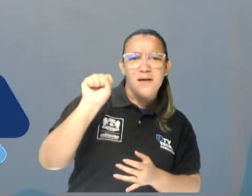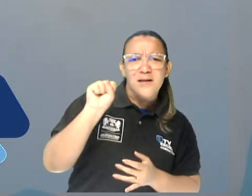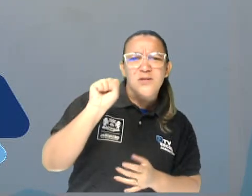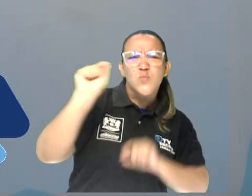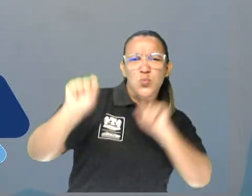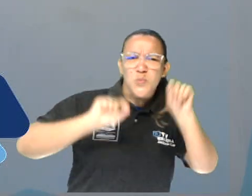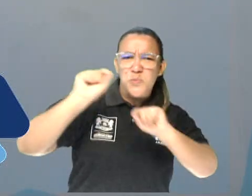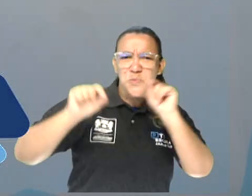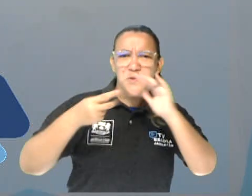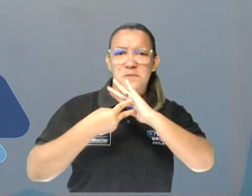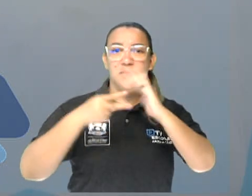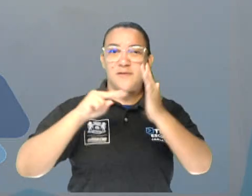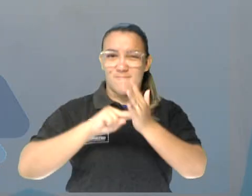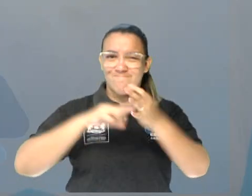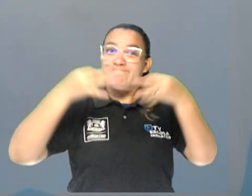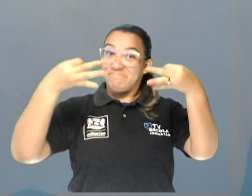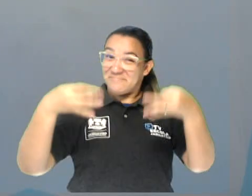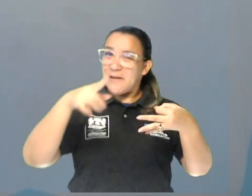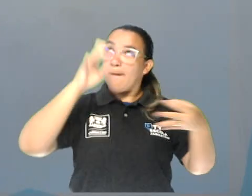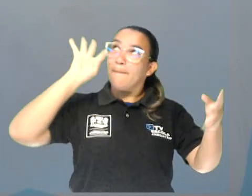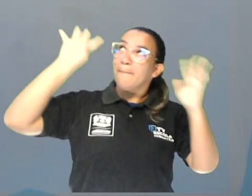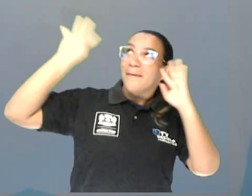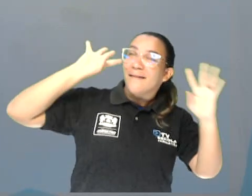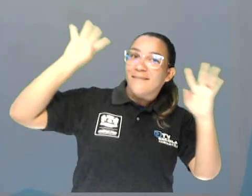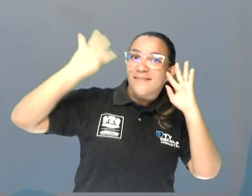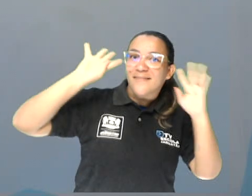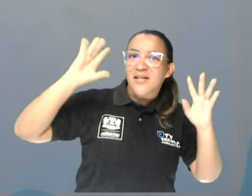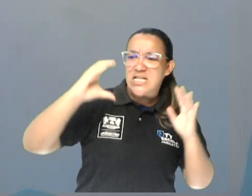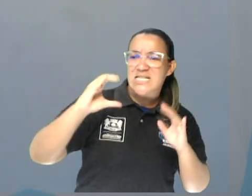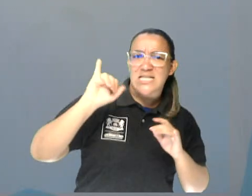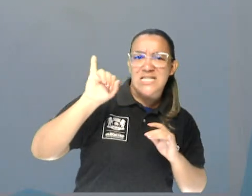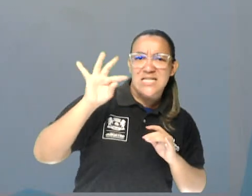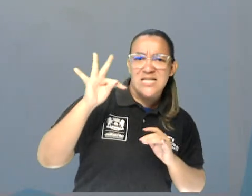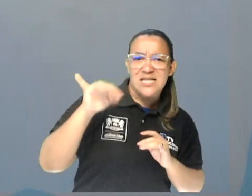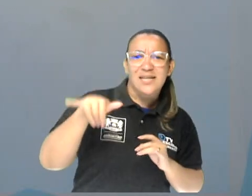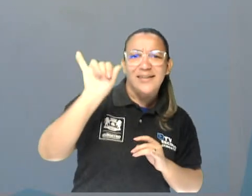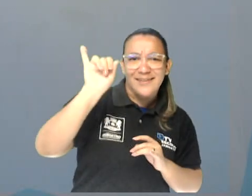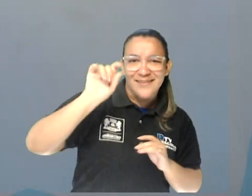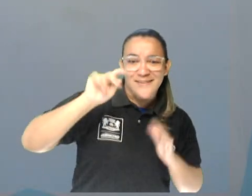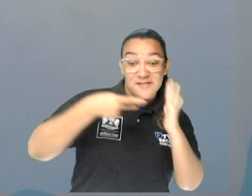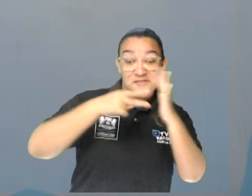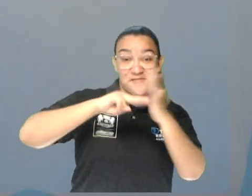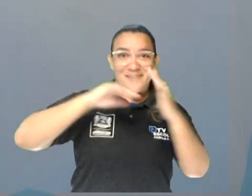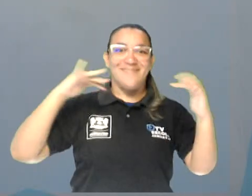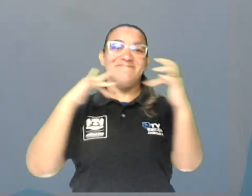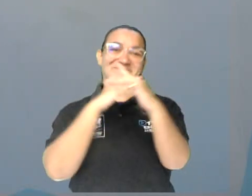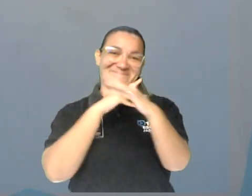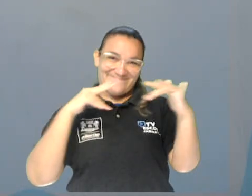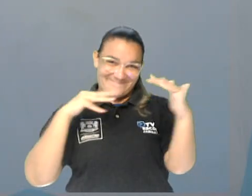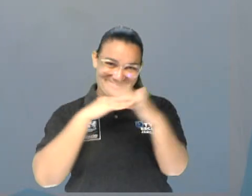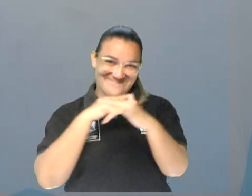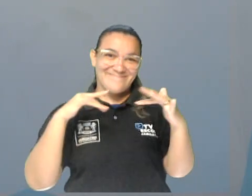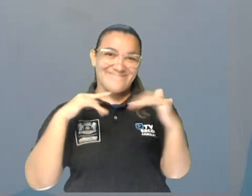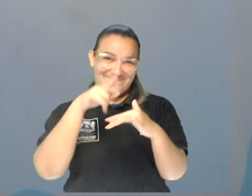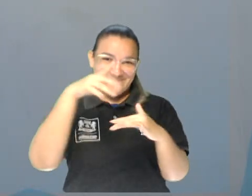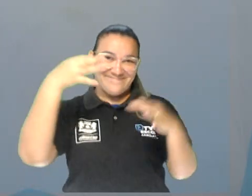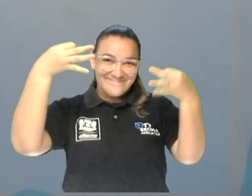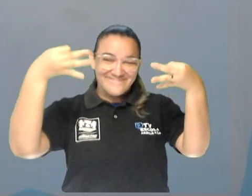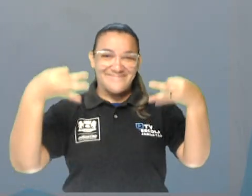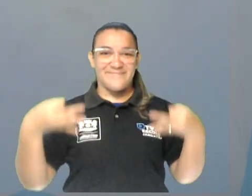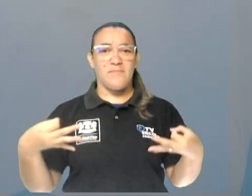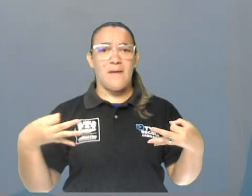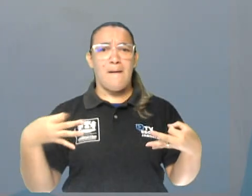Eu tenho certeza que você já deve estar aí pensando que City deve ser cidade, e você está correto se você pensa dessa forma.